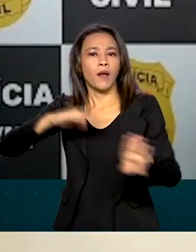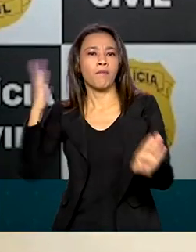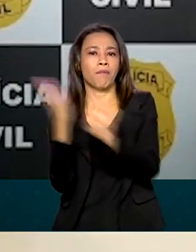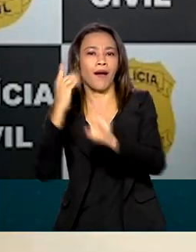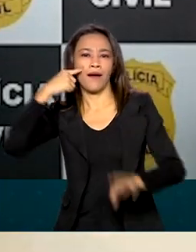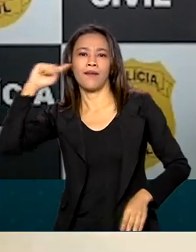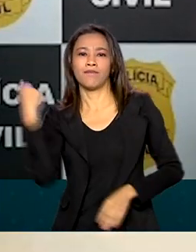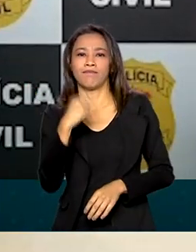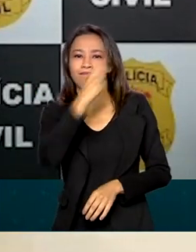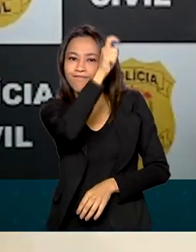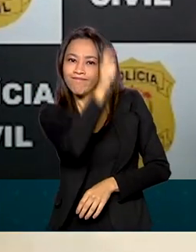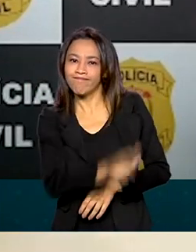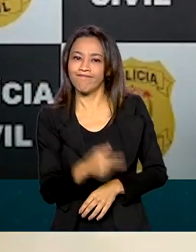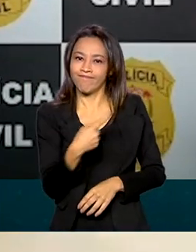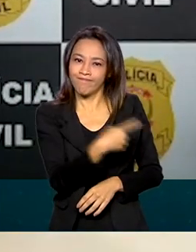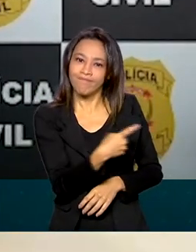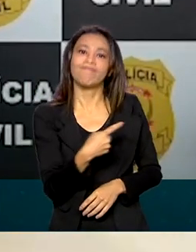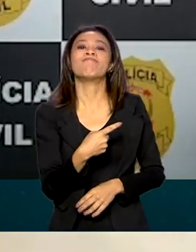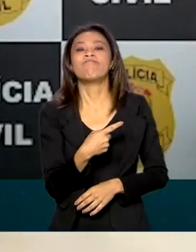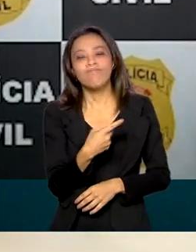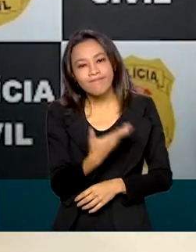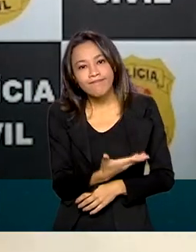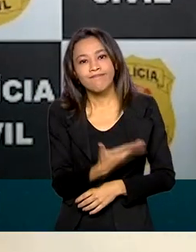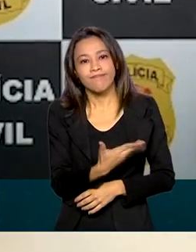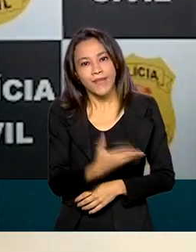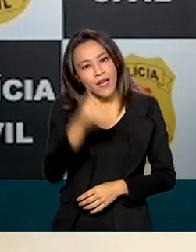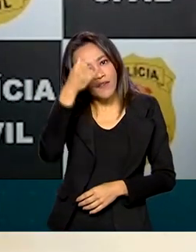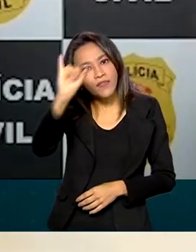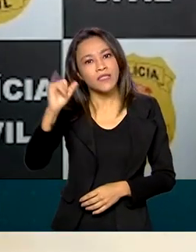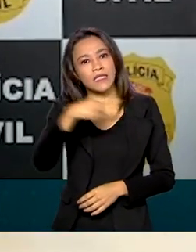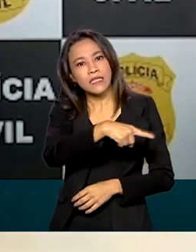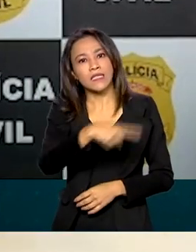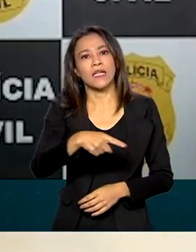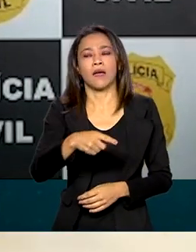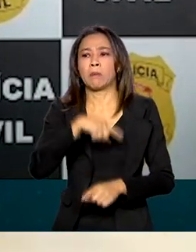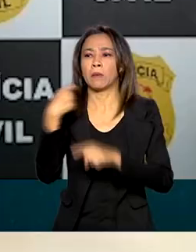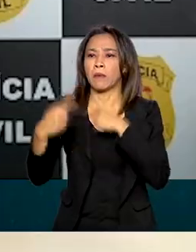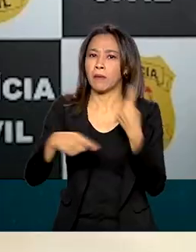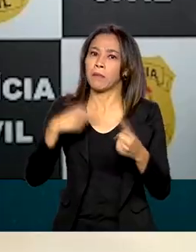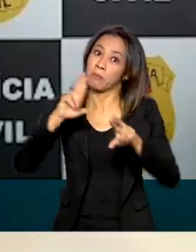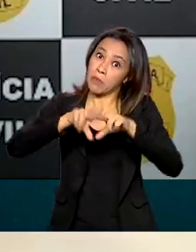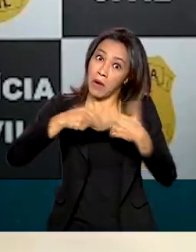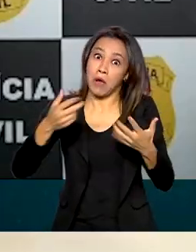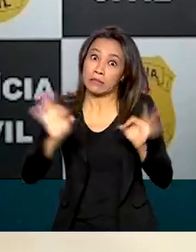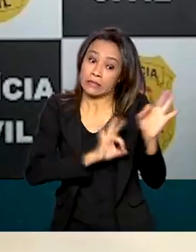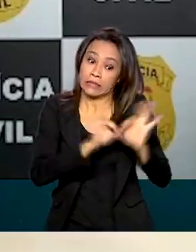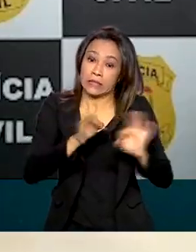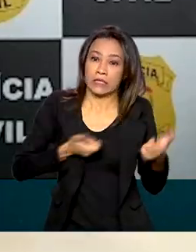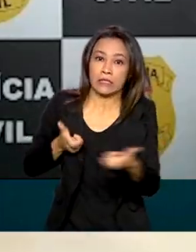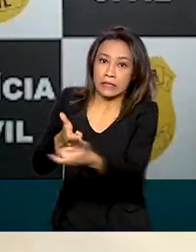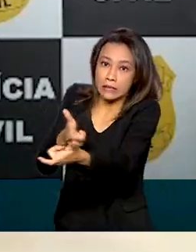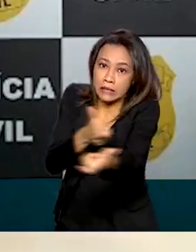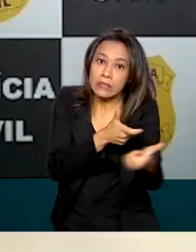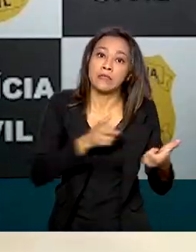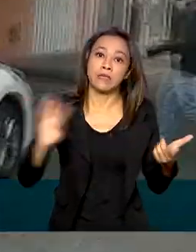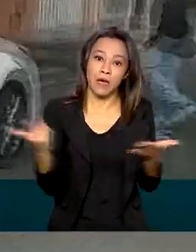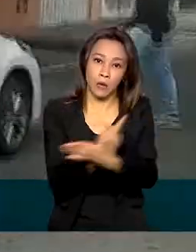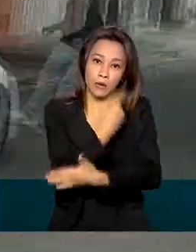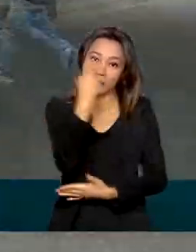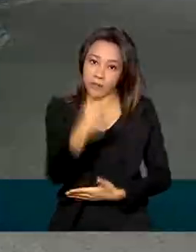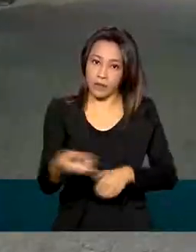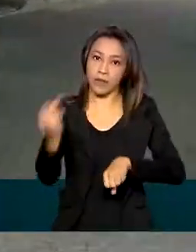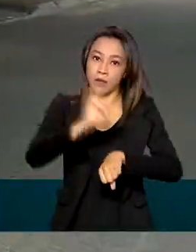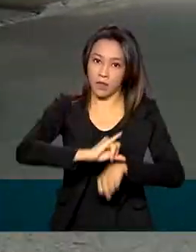realização de um fim em comum, que seria evitar as vítimas desse possível massacre que ocorreria nesta capital.